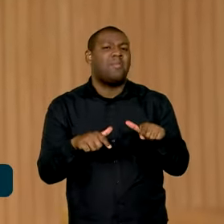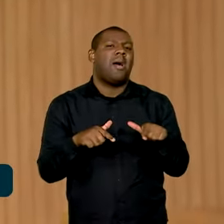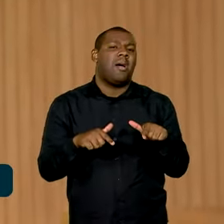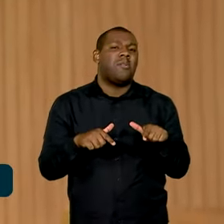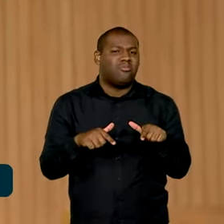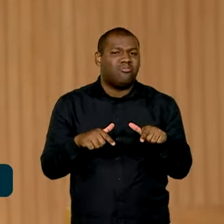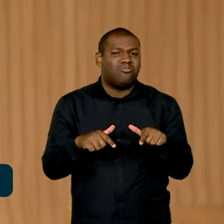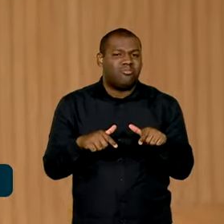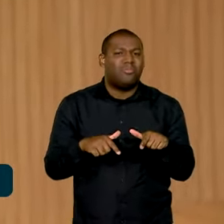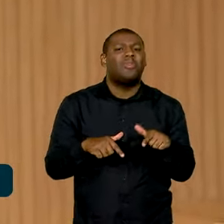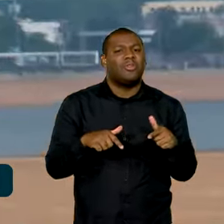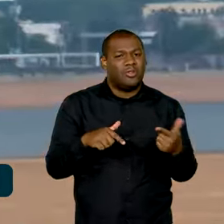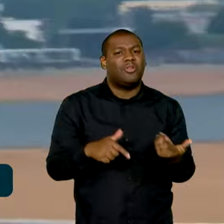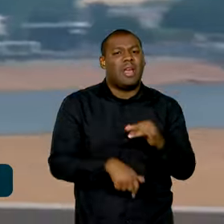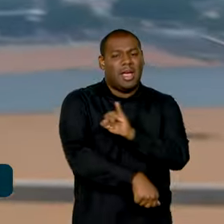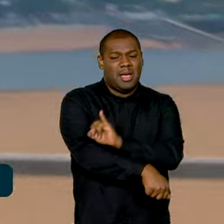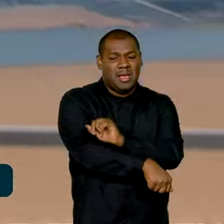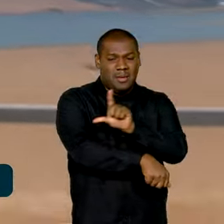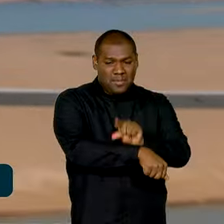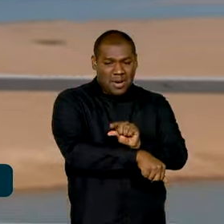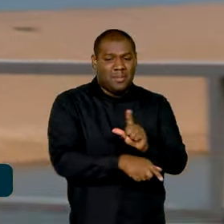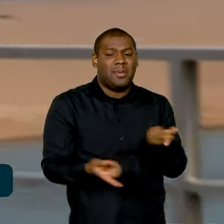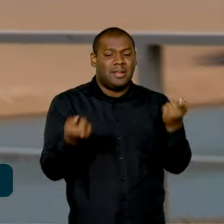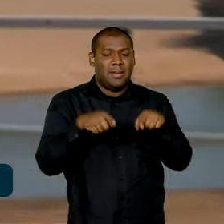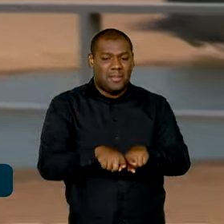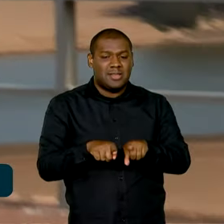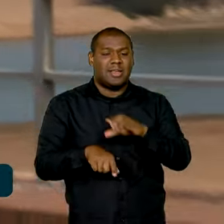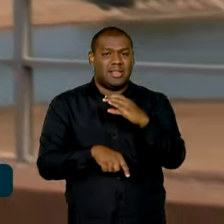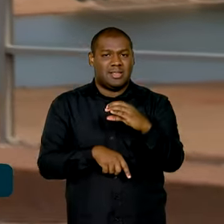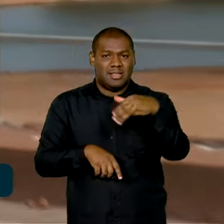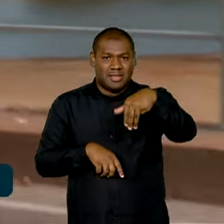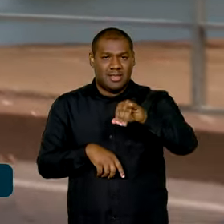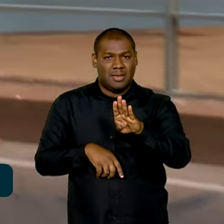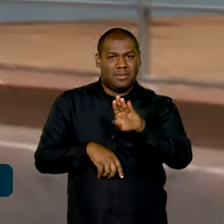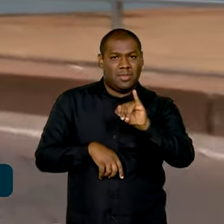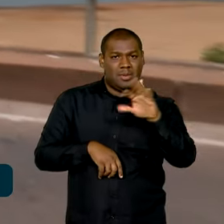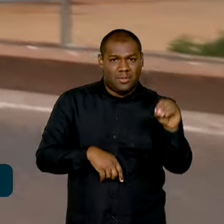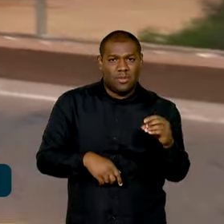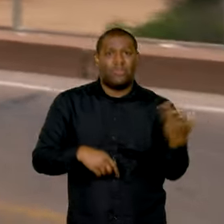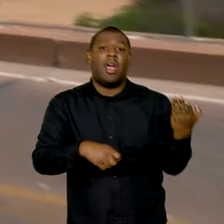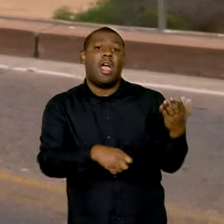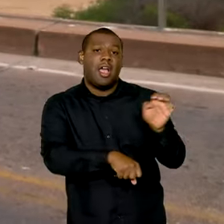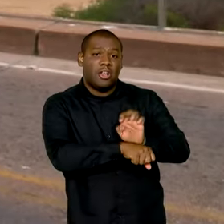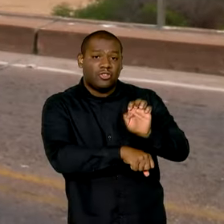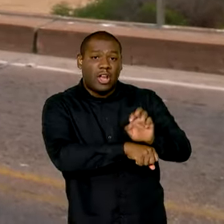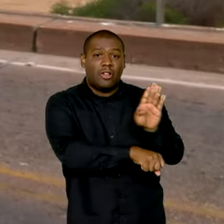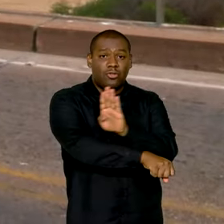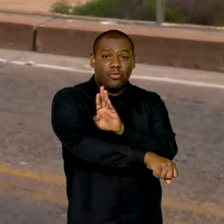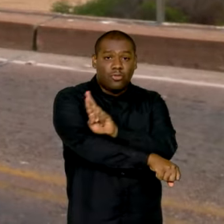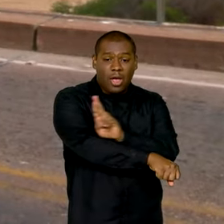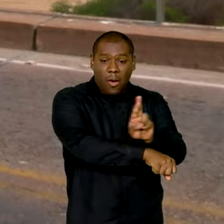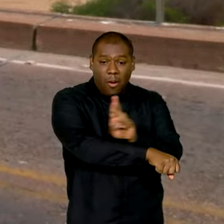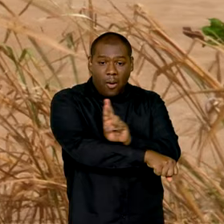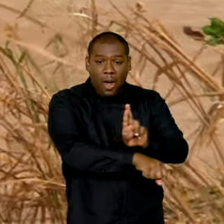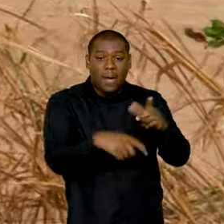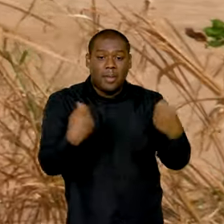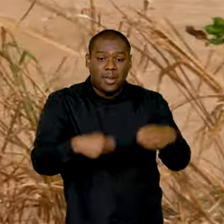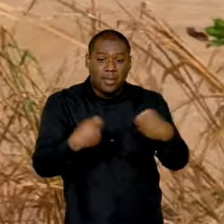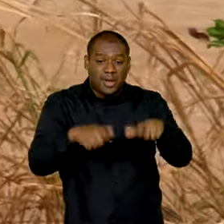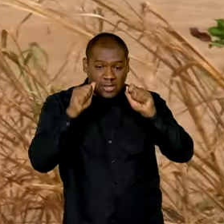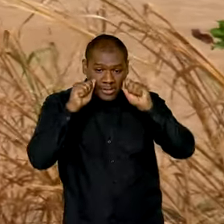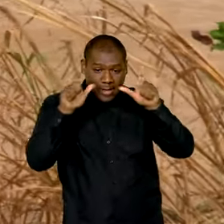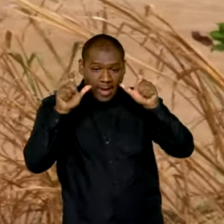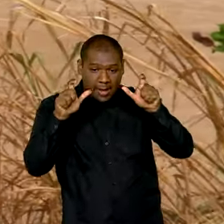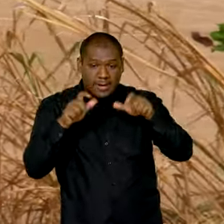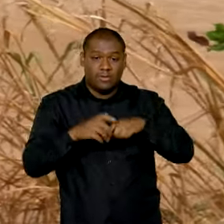notadamente Ibama e ICMBio. Todo o centro-norte de Roraima está em estado de alerta. Entre os fatores para o